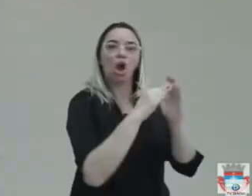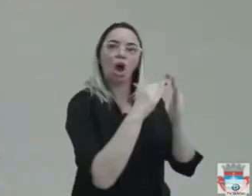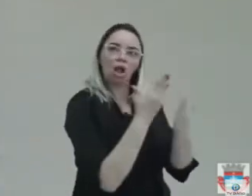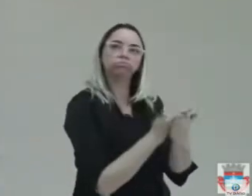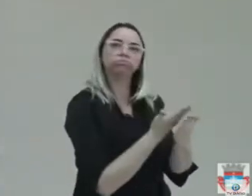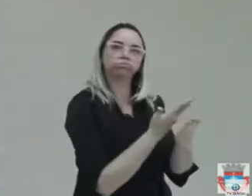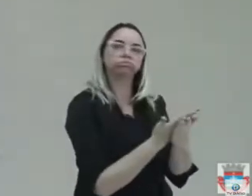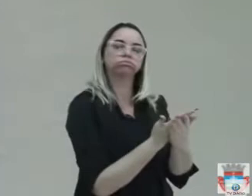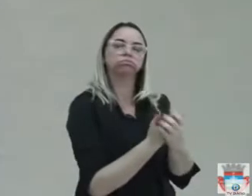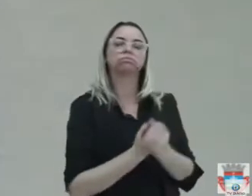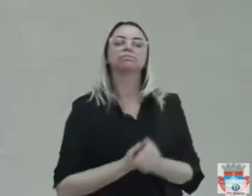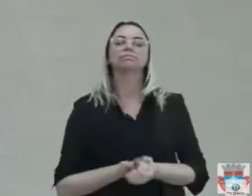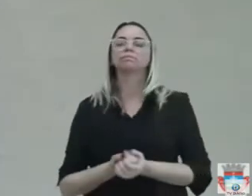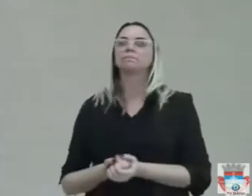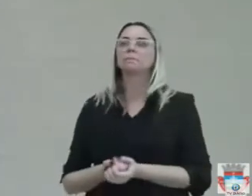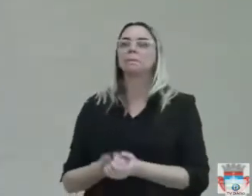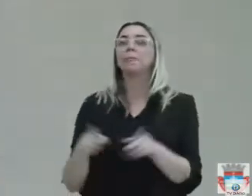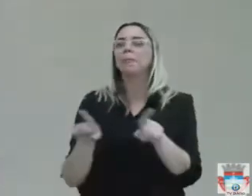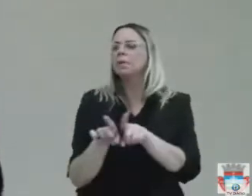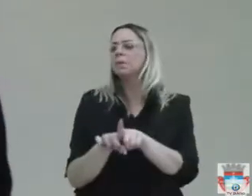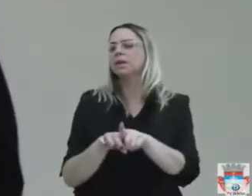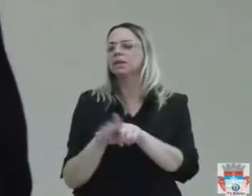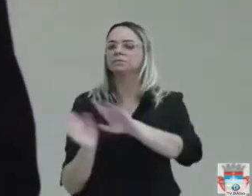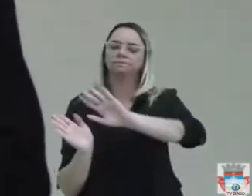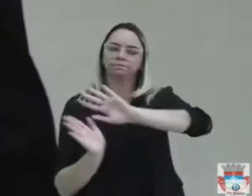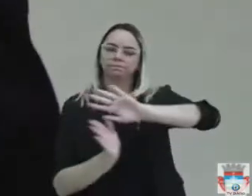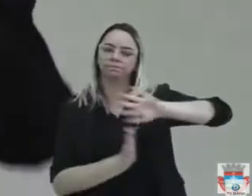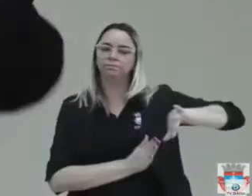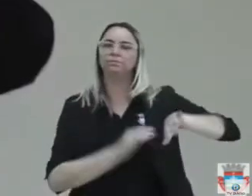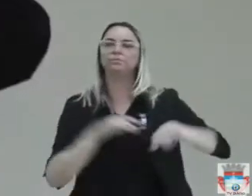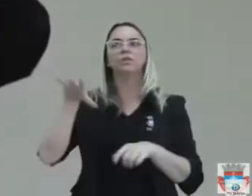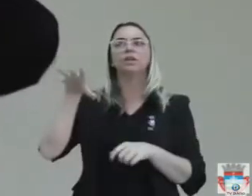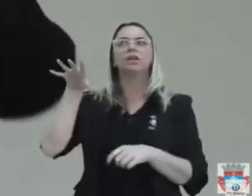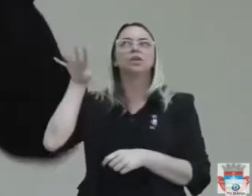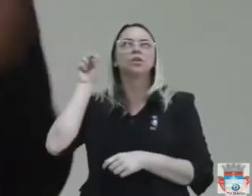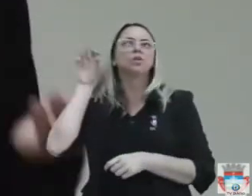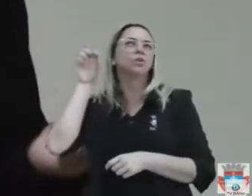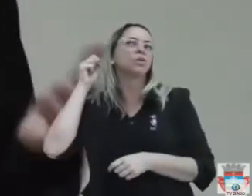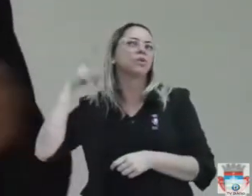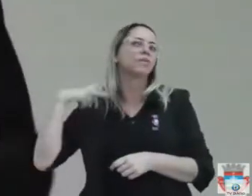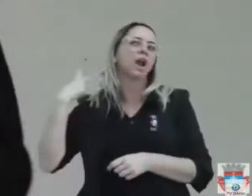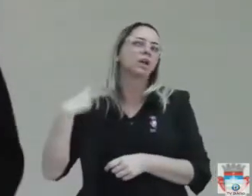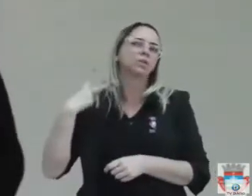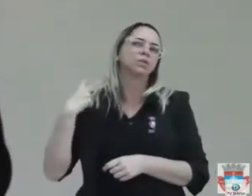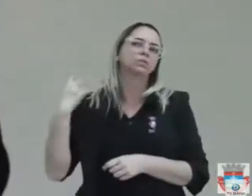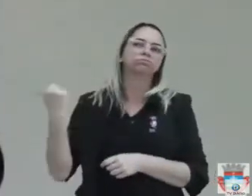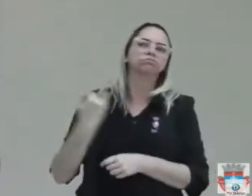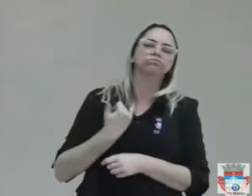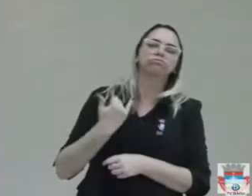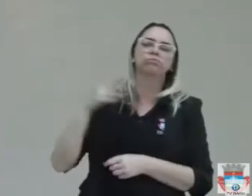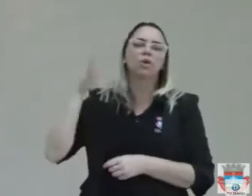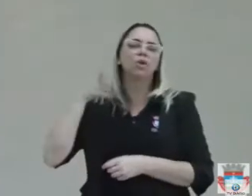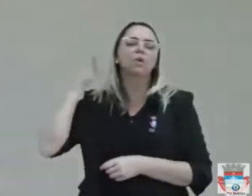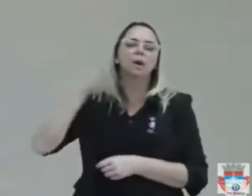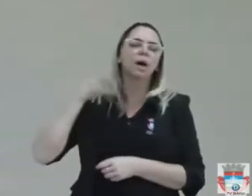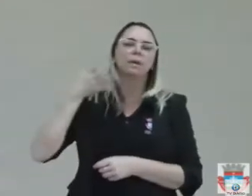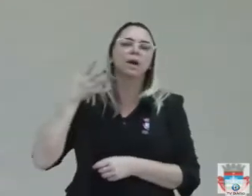Mas, escutei vereadores dizendo que São Bento é um canteiro de obras que não ficou recurso em caixa.